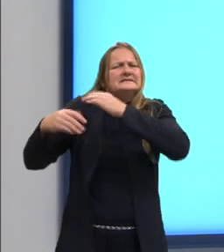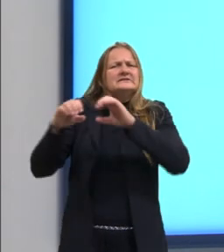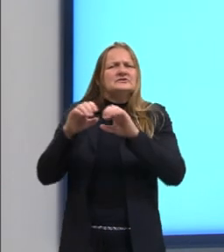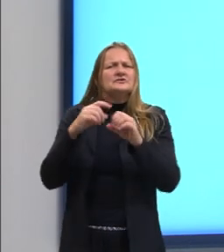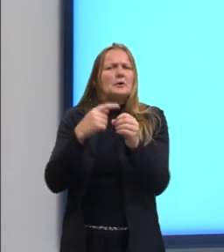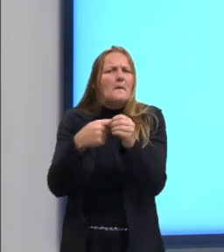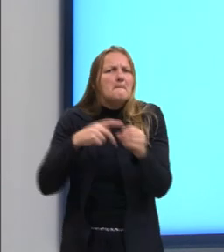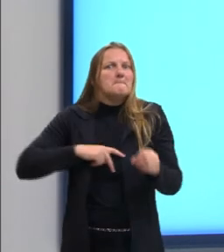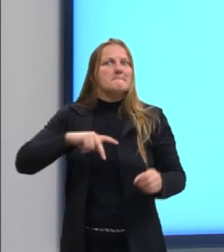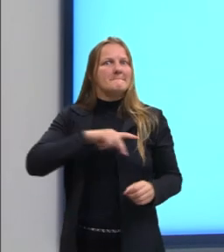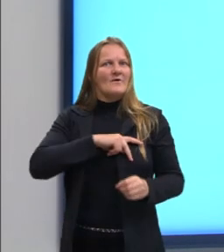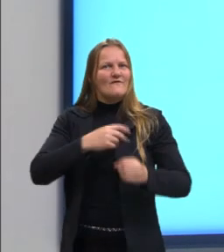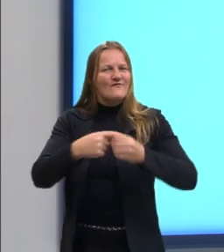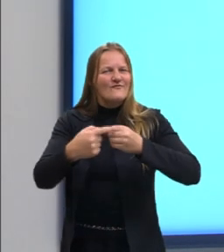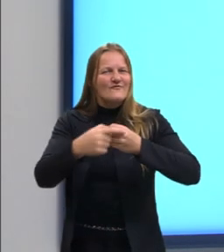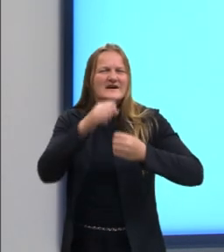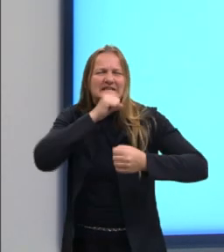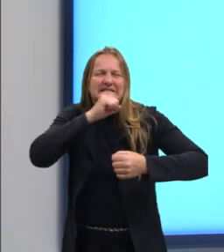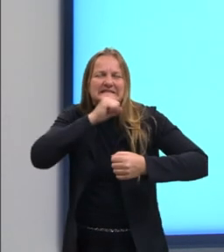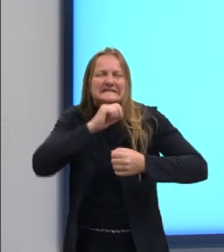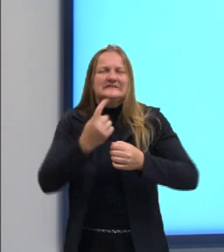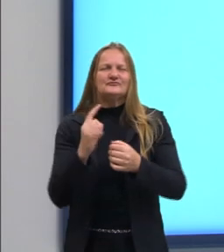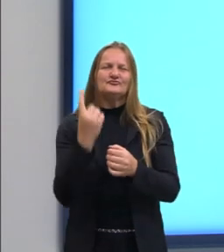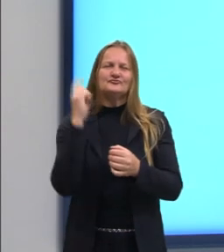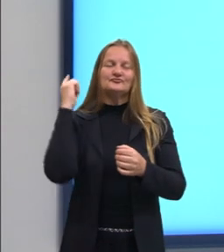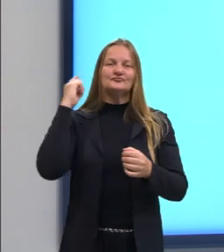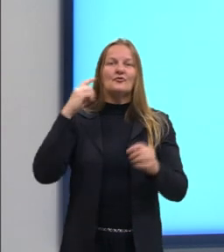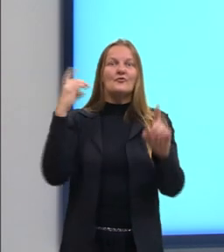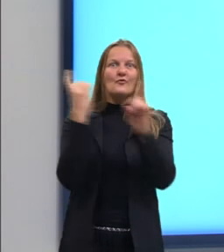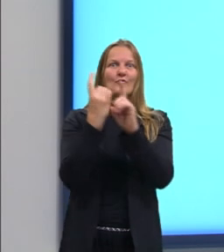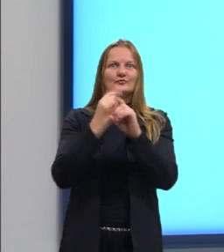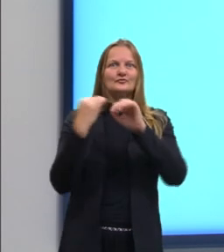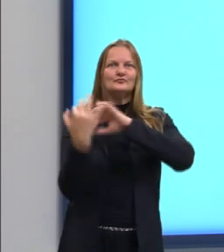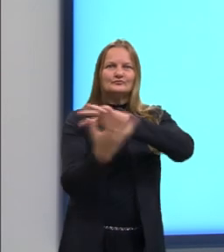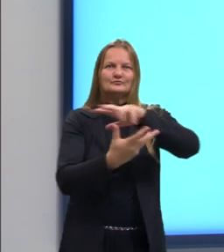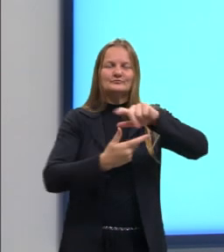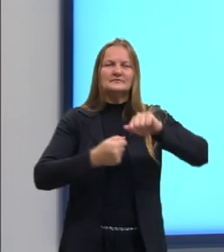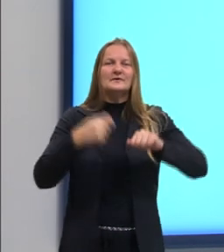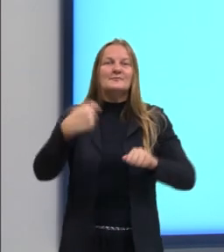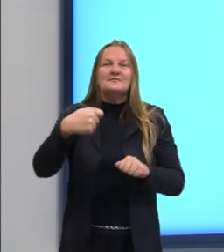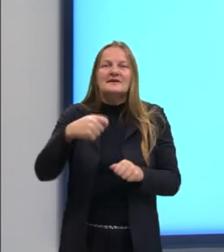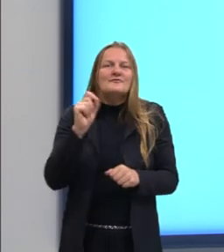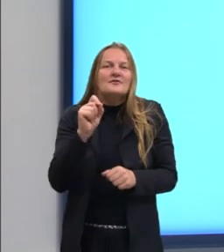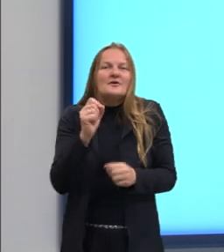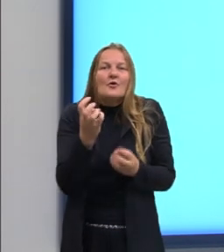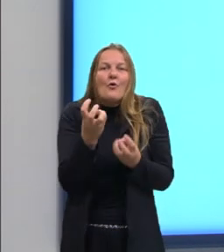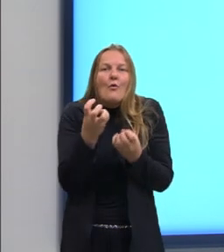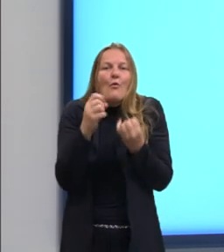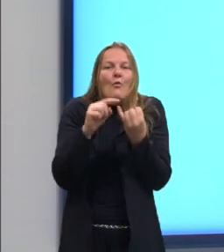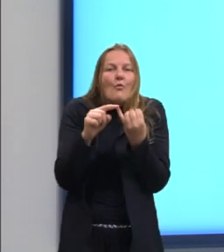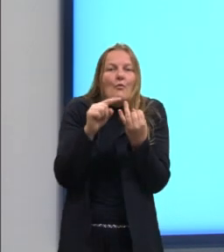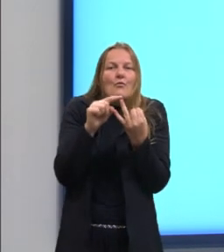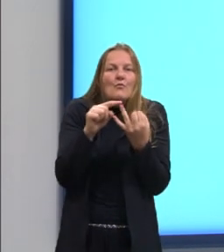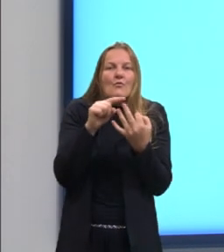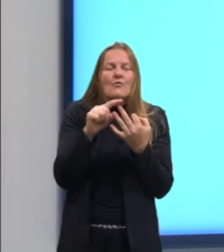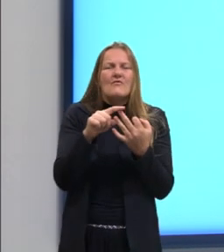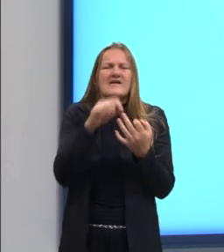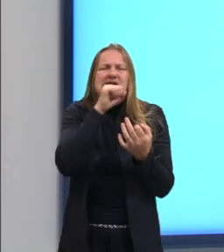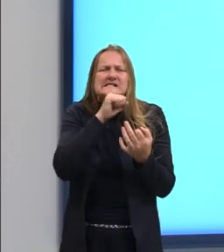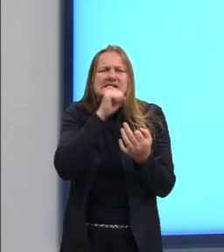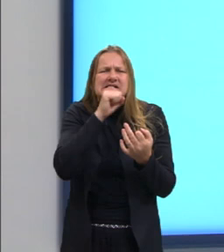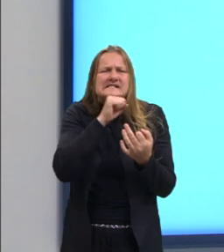encontradas ainda hoje em alguns locais do planeta, as necessidades de contagem eram muito rudimentares,